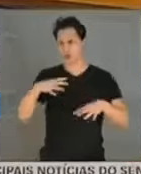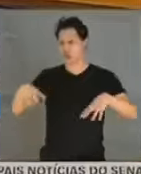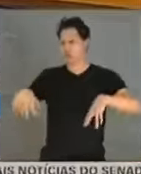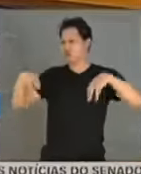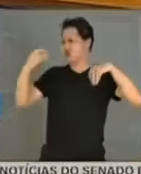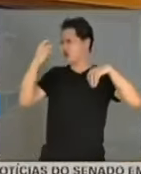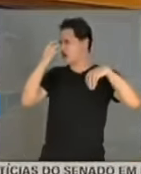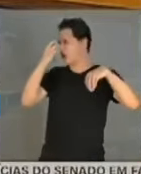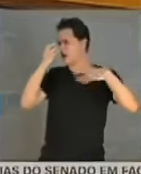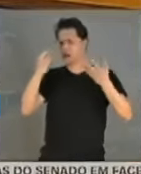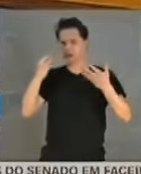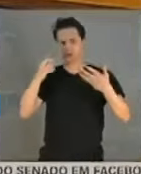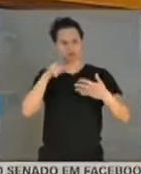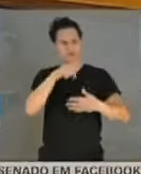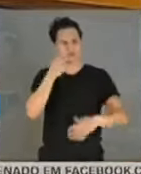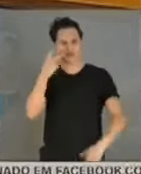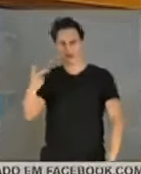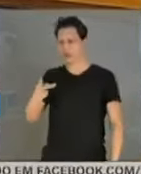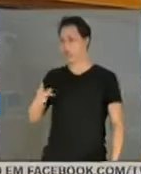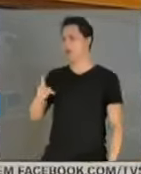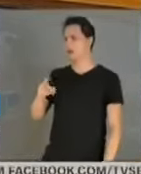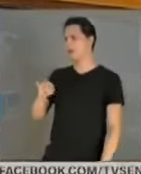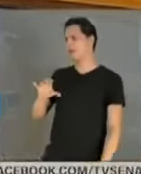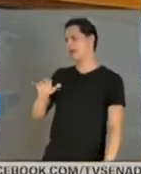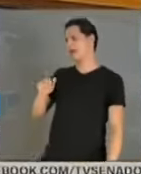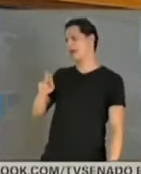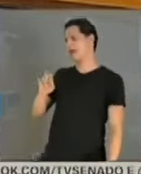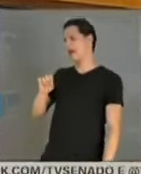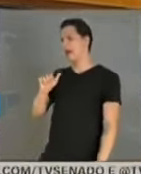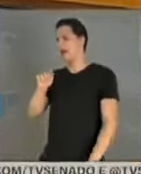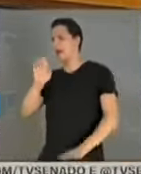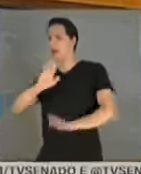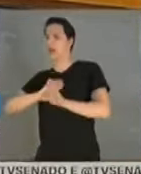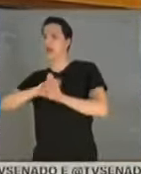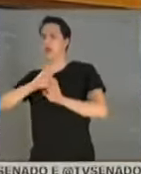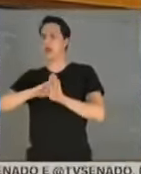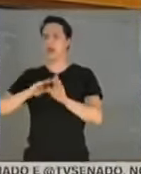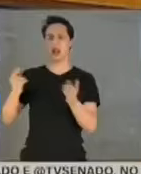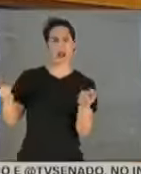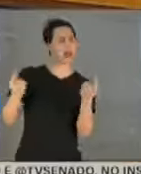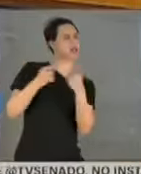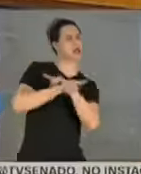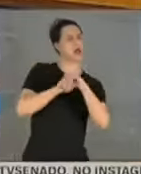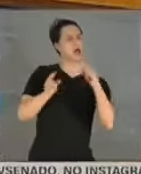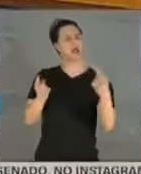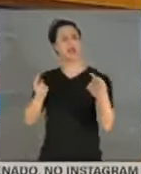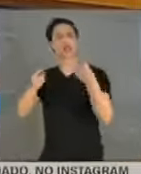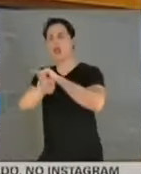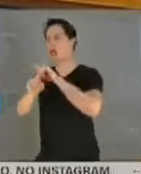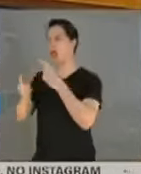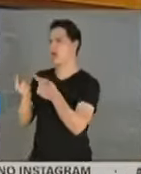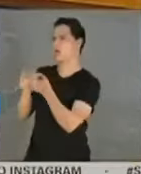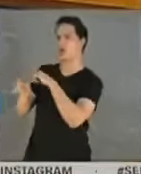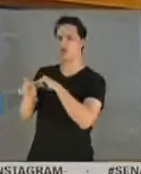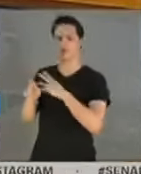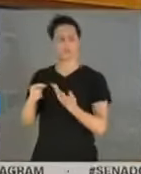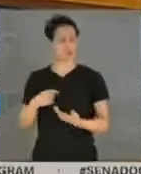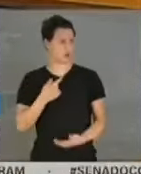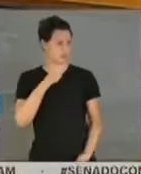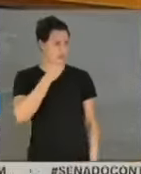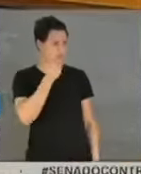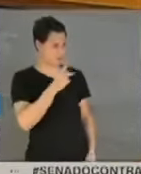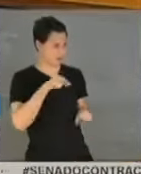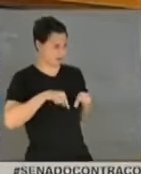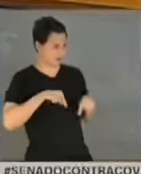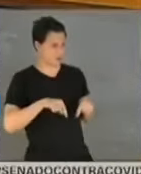picaretas, tratando com picaretas, sendo julgado por picaretas, eu vou repetir o que eu já disse aqui. Vossa